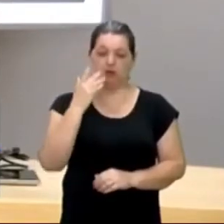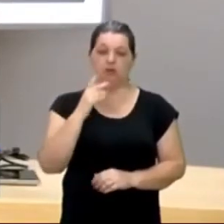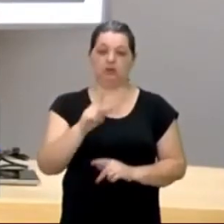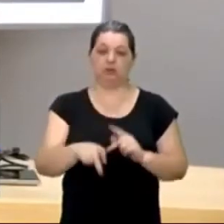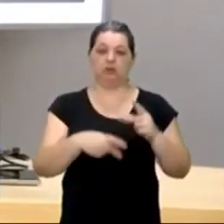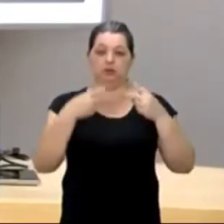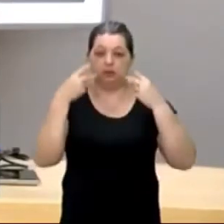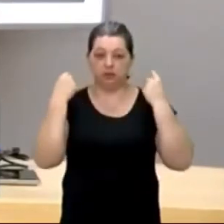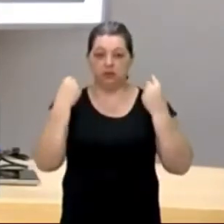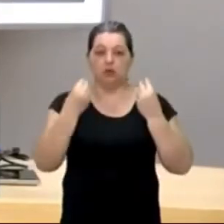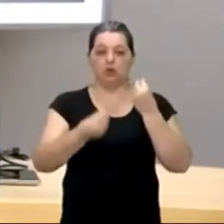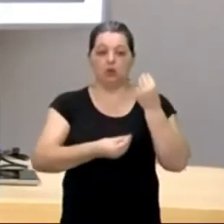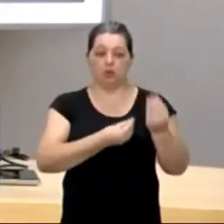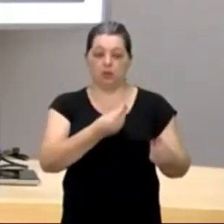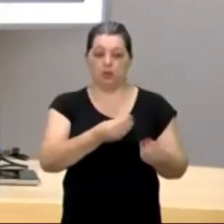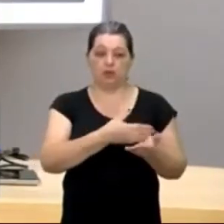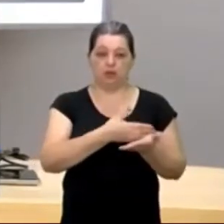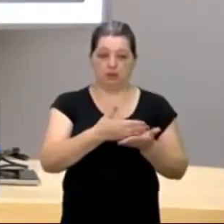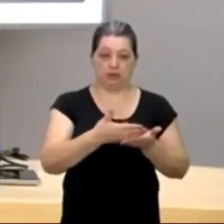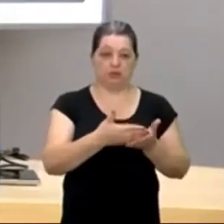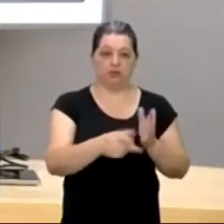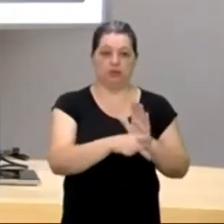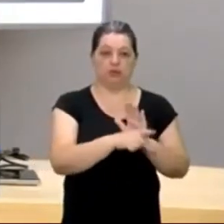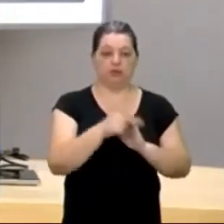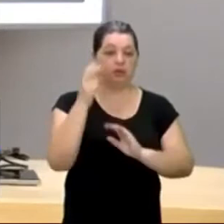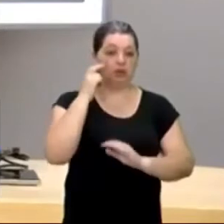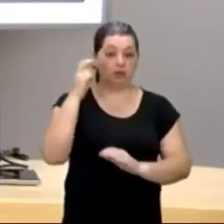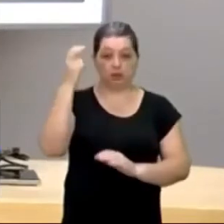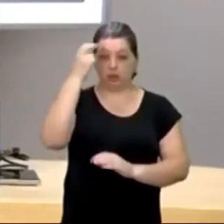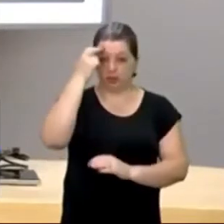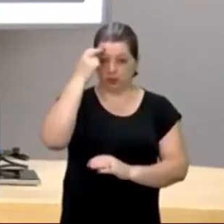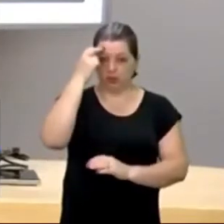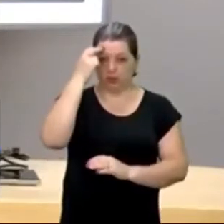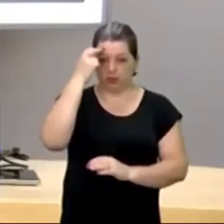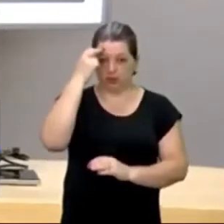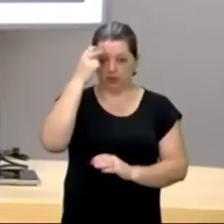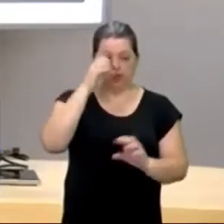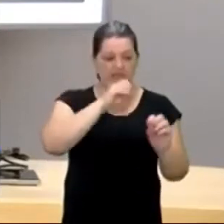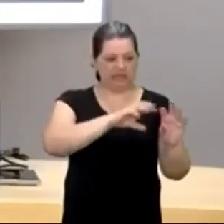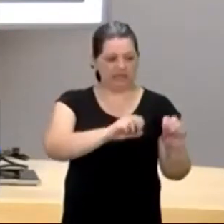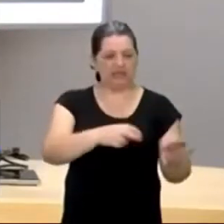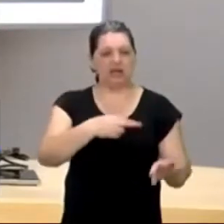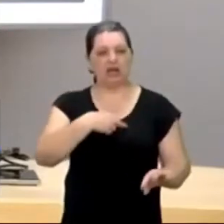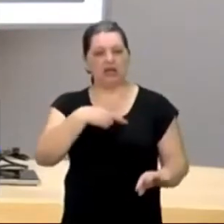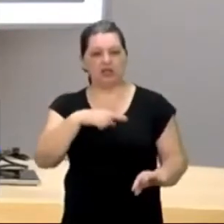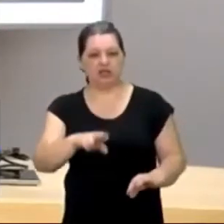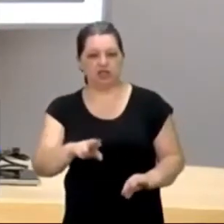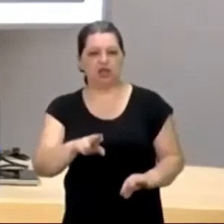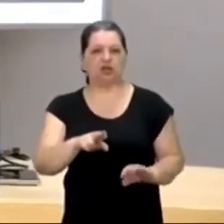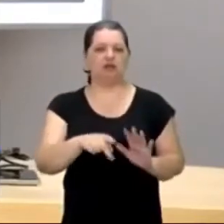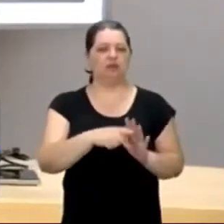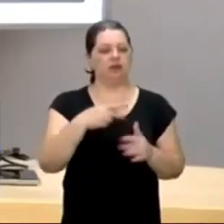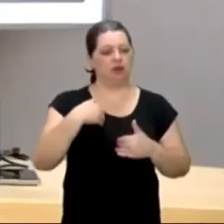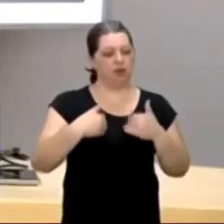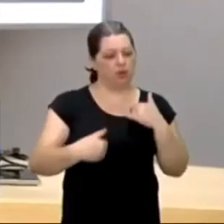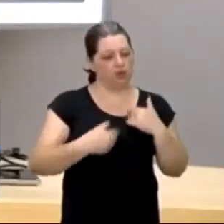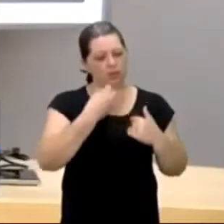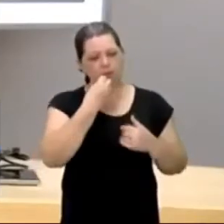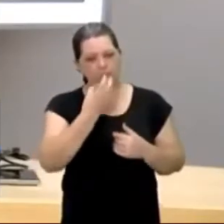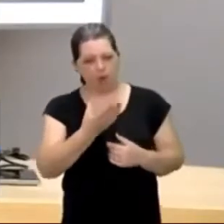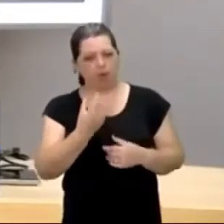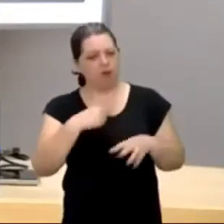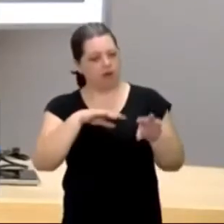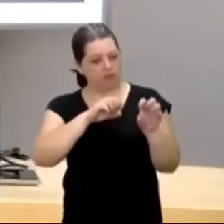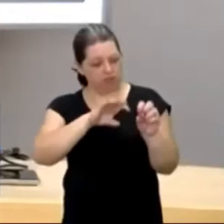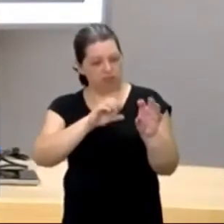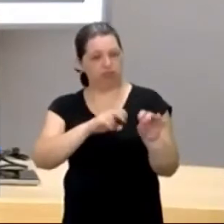pudessem, iniciar a, culturação, passar para eles, a religião, eles tem bons corpos, são pessoas, afeição, vamos passar para eles,